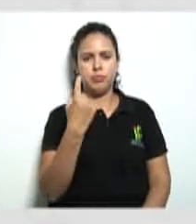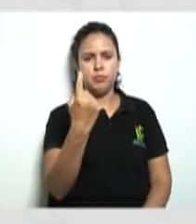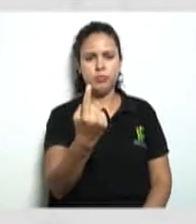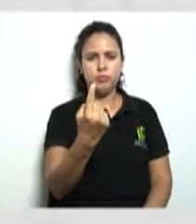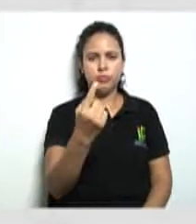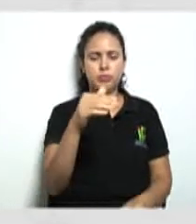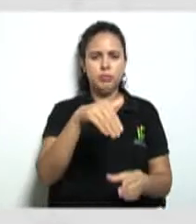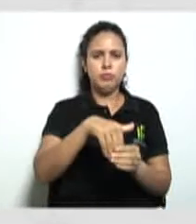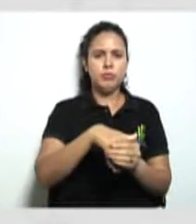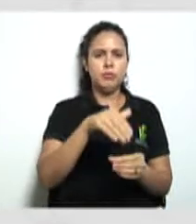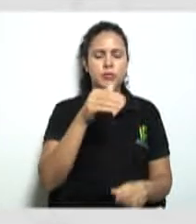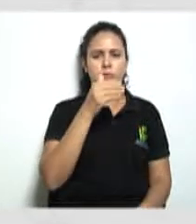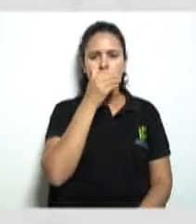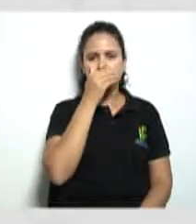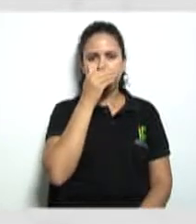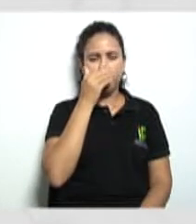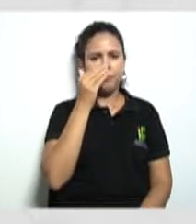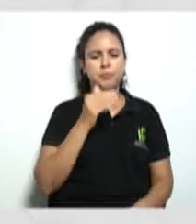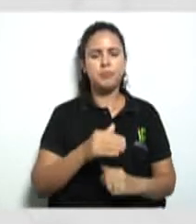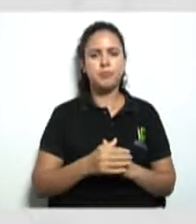direito a um voto.